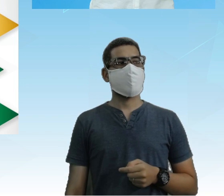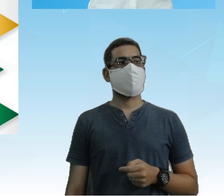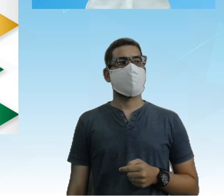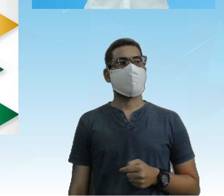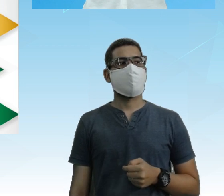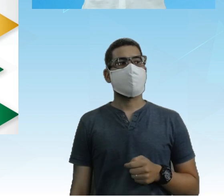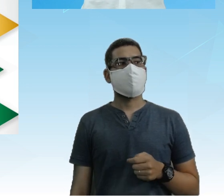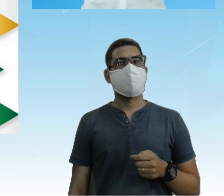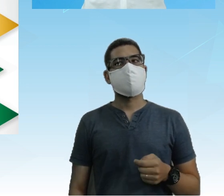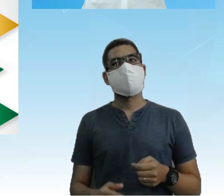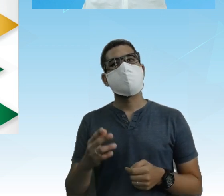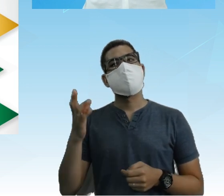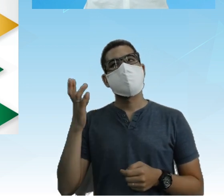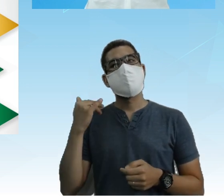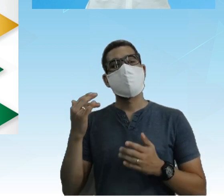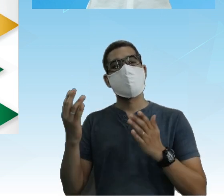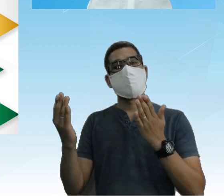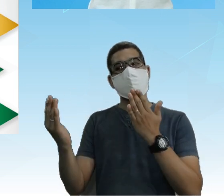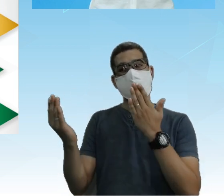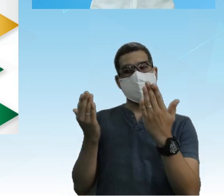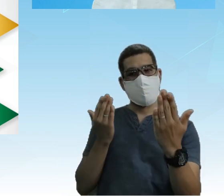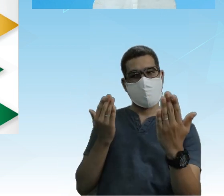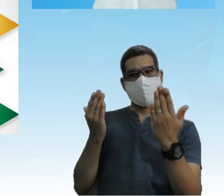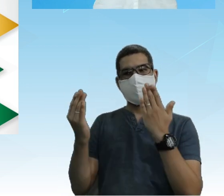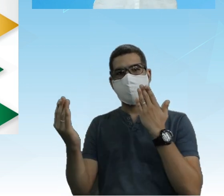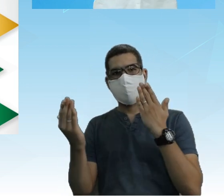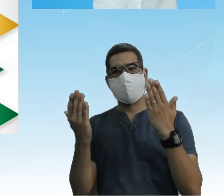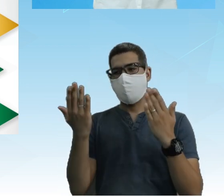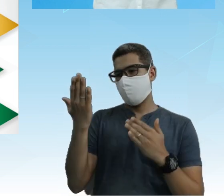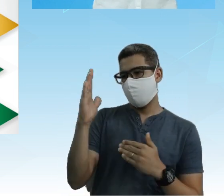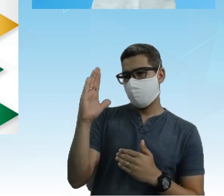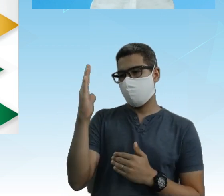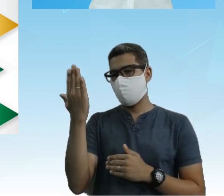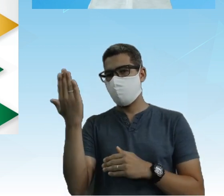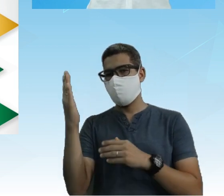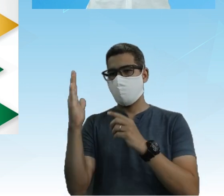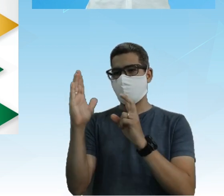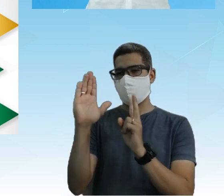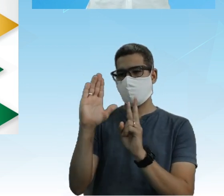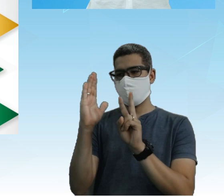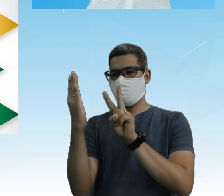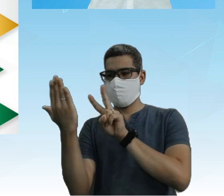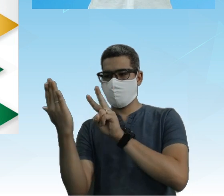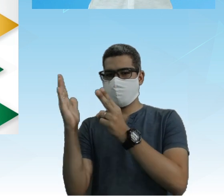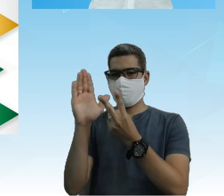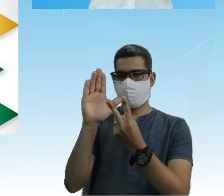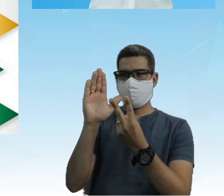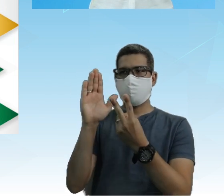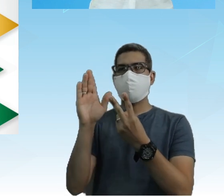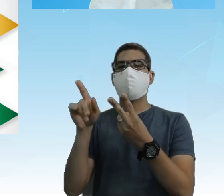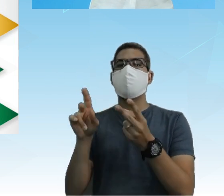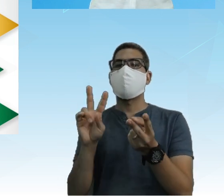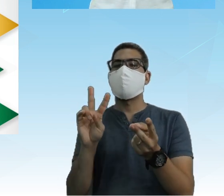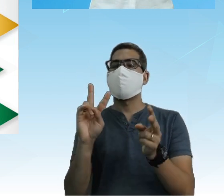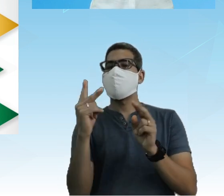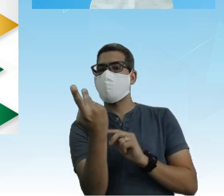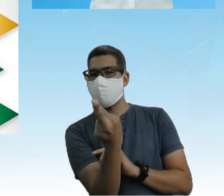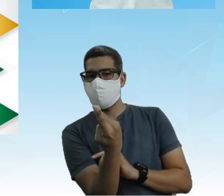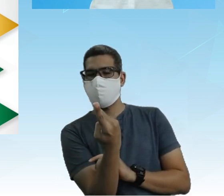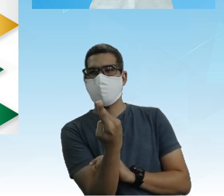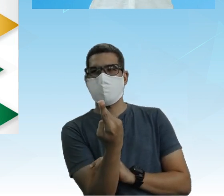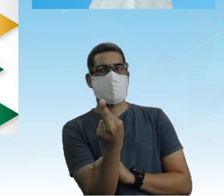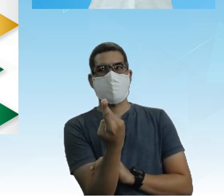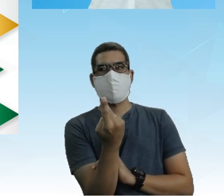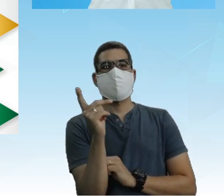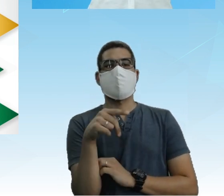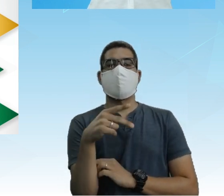Então quando há uma reflexão Apenas de um lado Eu invito Há uma inversão Não é inversão do lado Mas sim Da